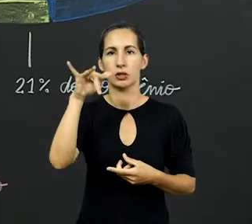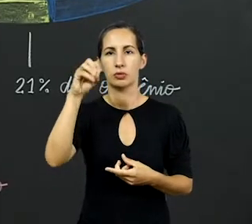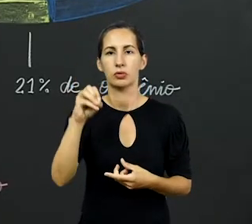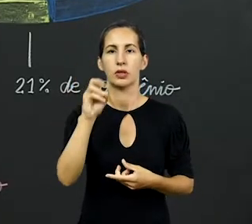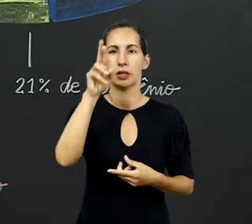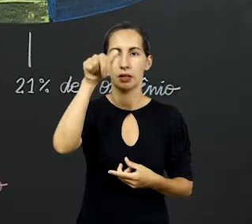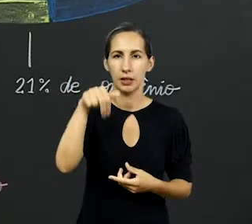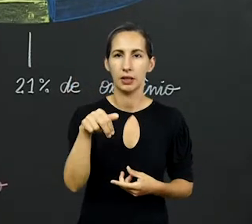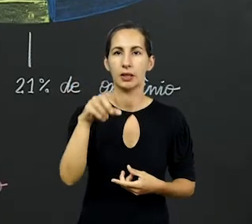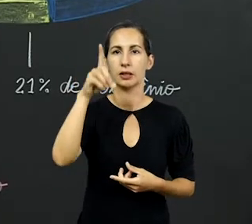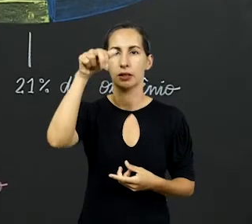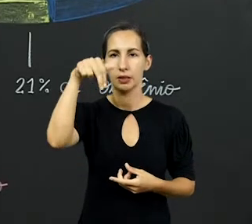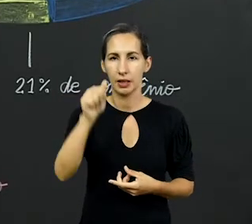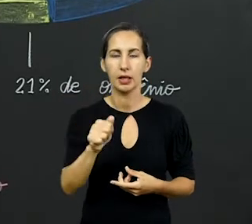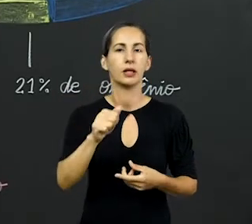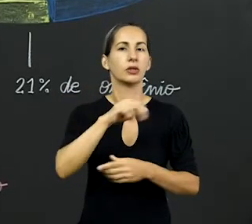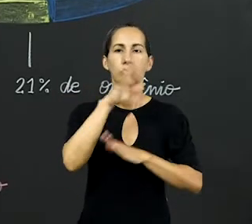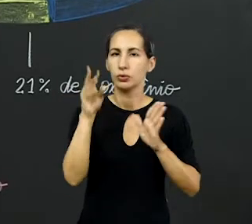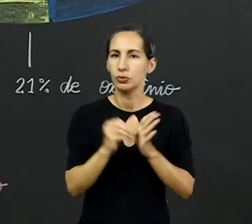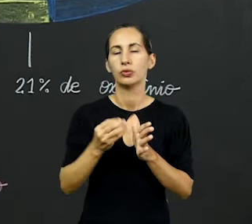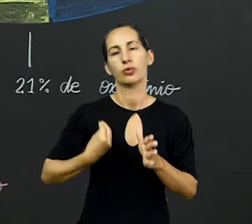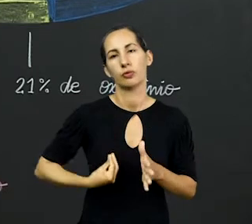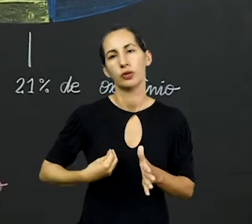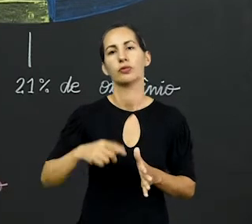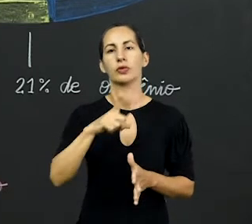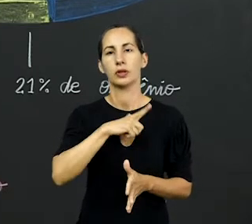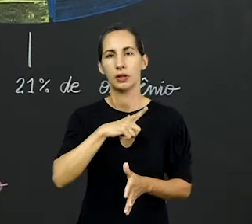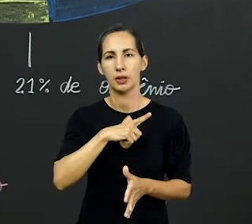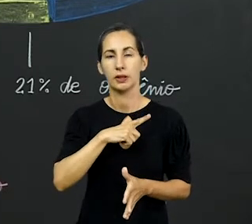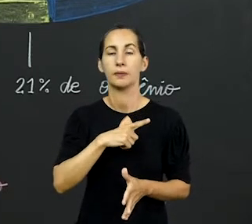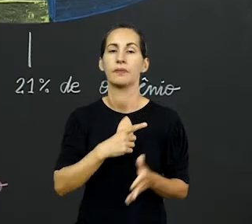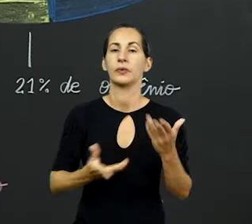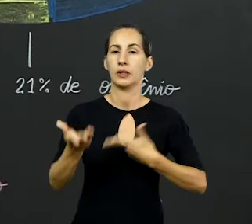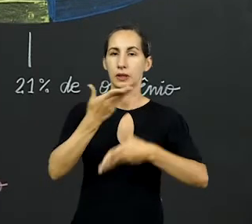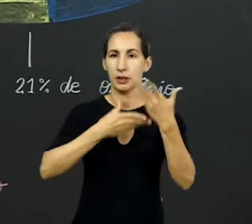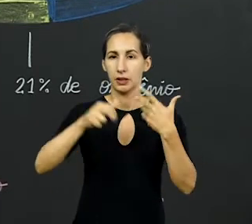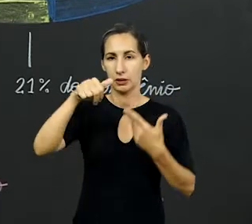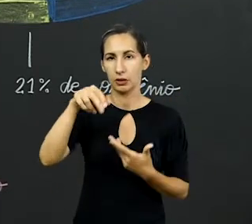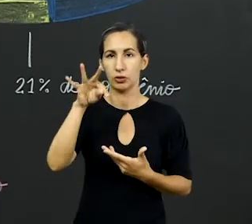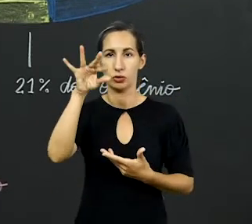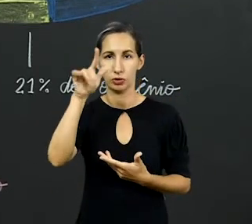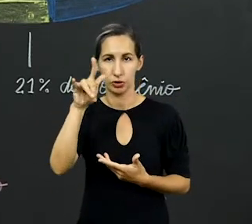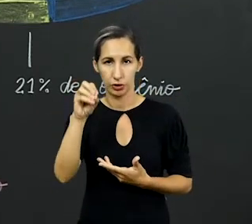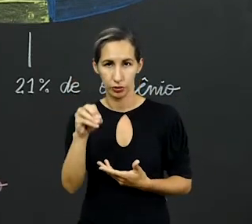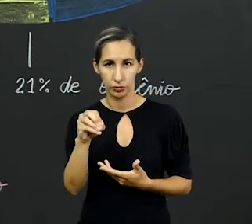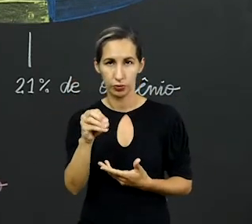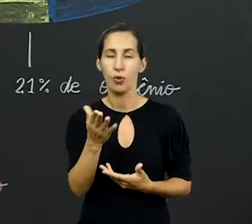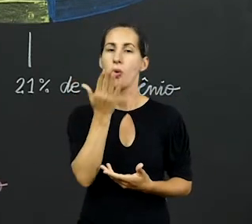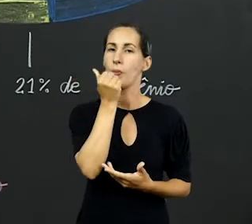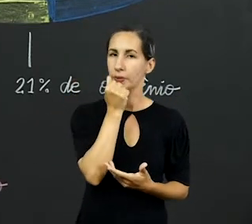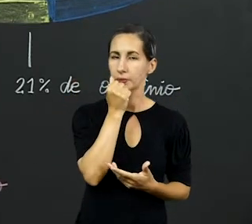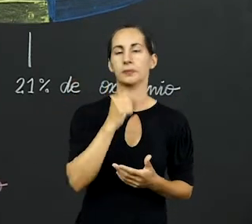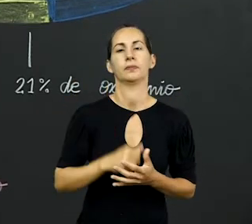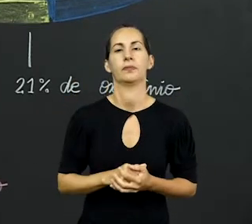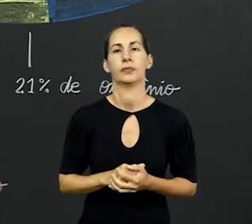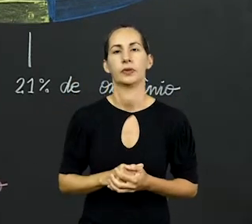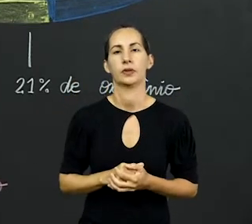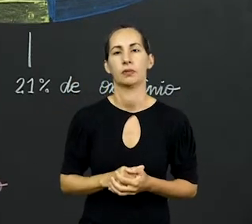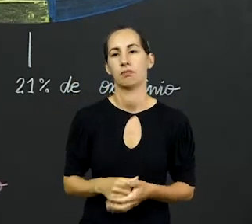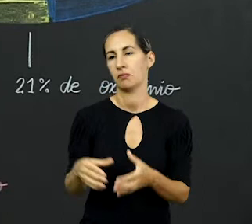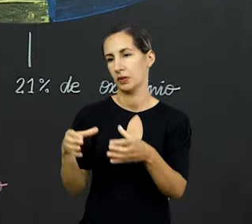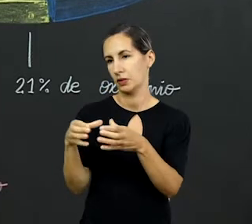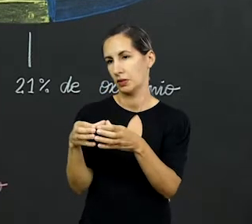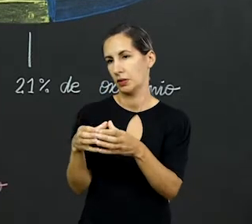RNA, que tudo que é vivo contém. Então, a forma que a gente vai obter esse nitrogênio é na nossa alimentação. Seja